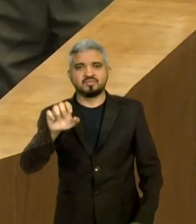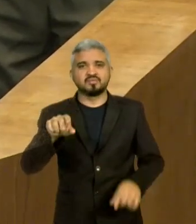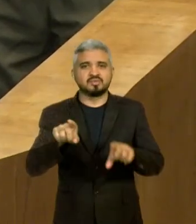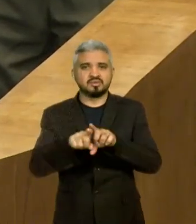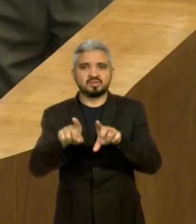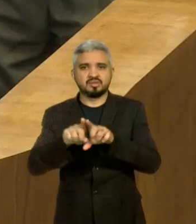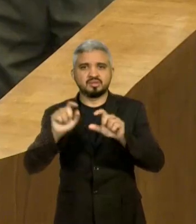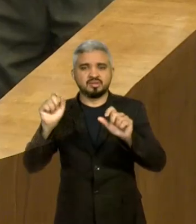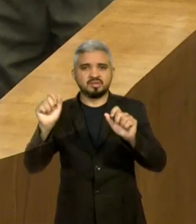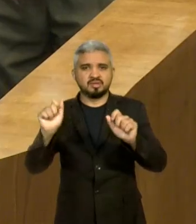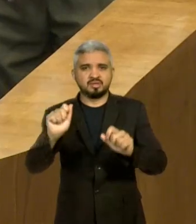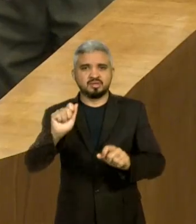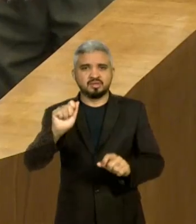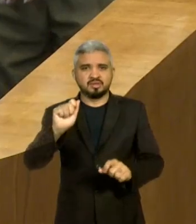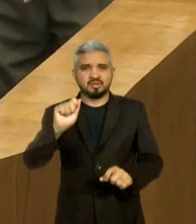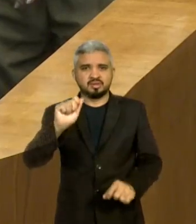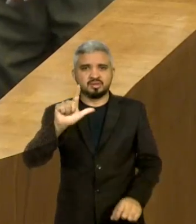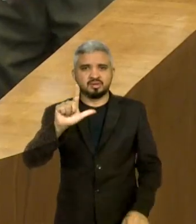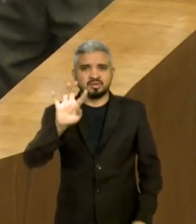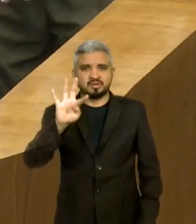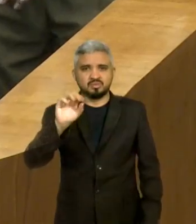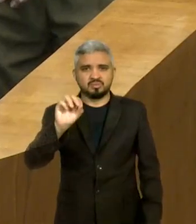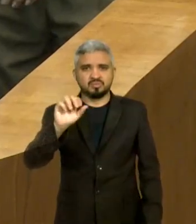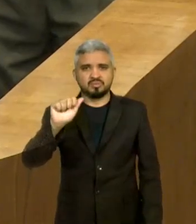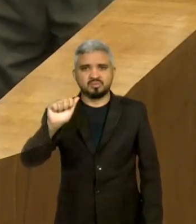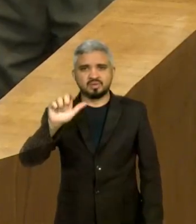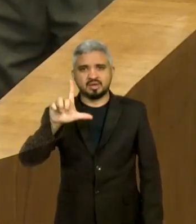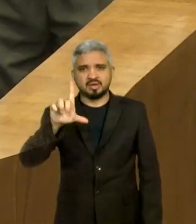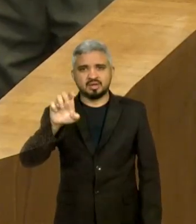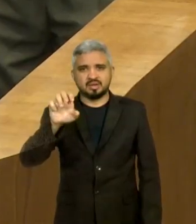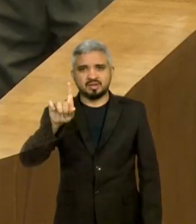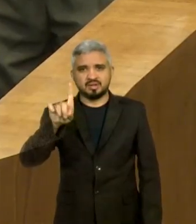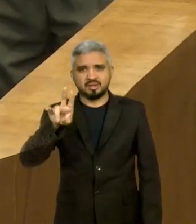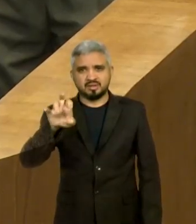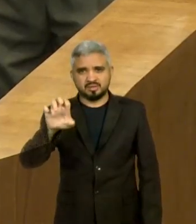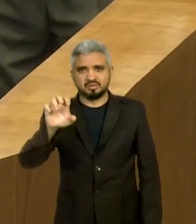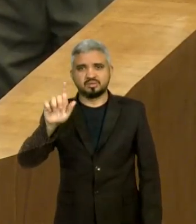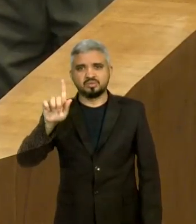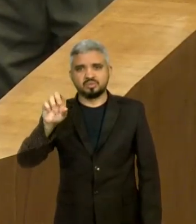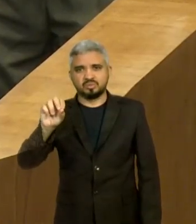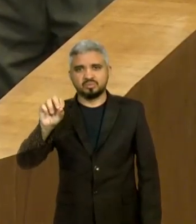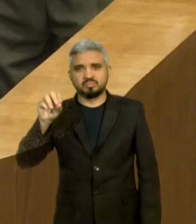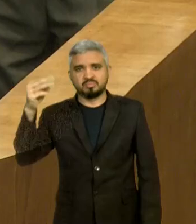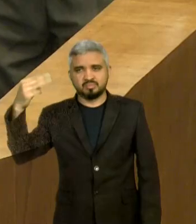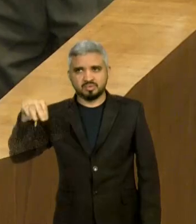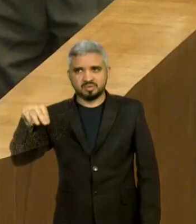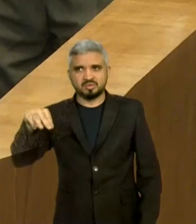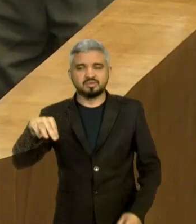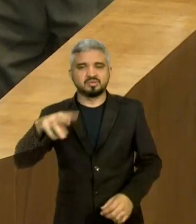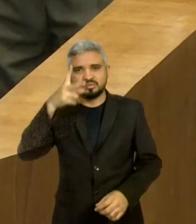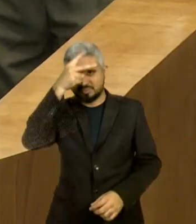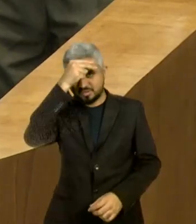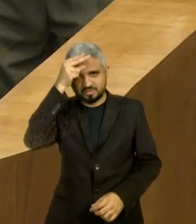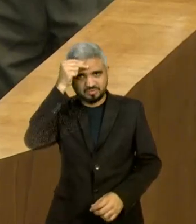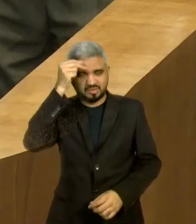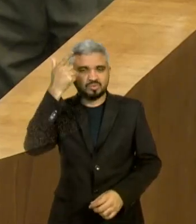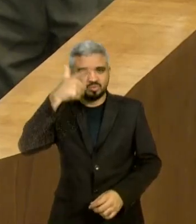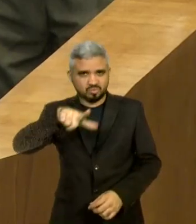prefeita do Maranhão, também prefeita reeleita, também